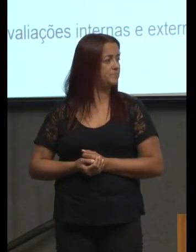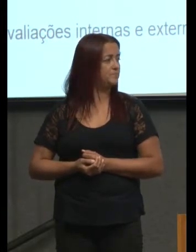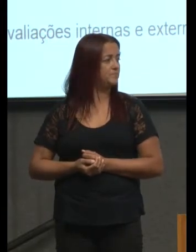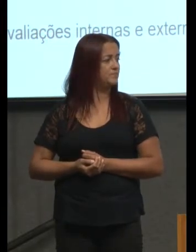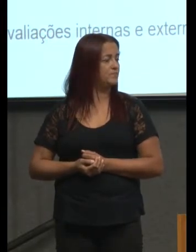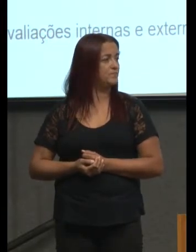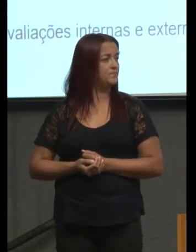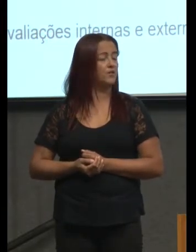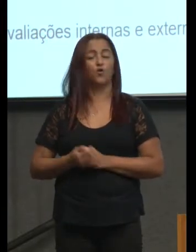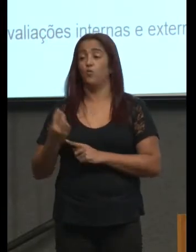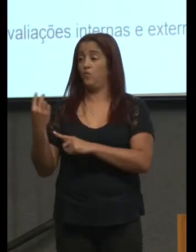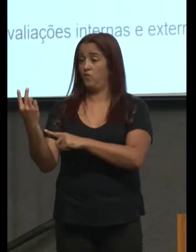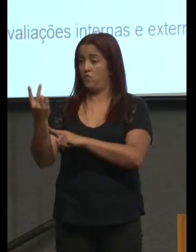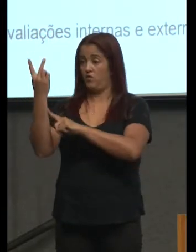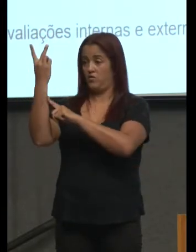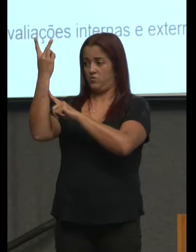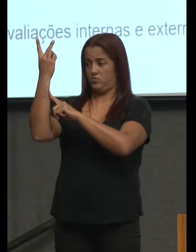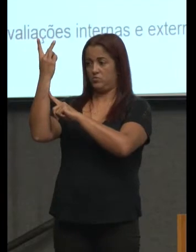o valor